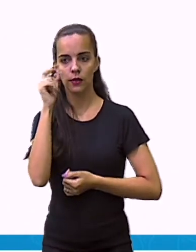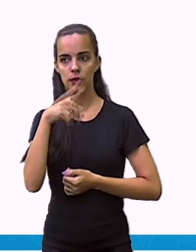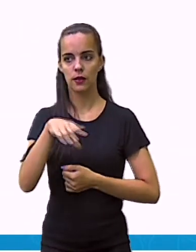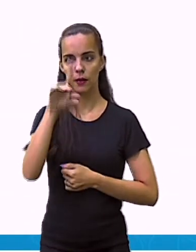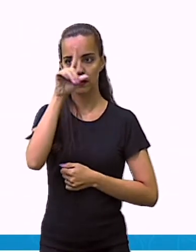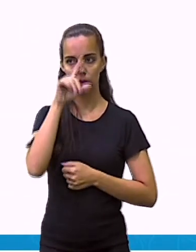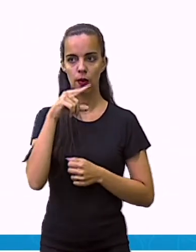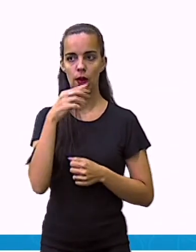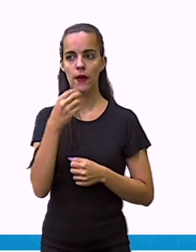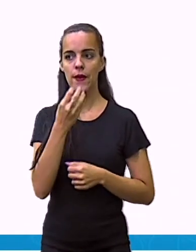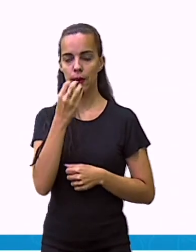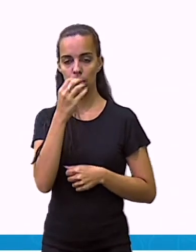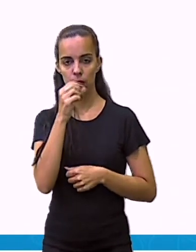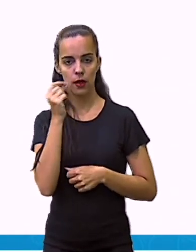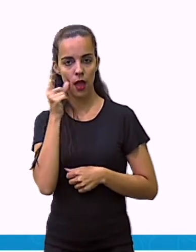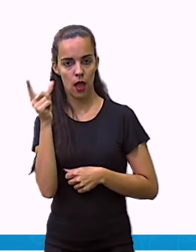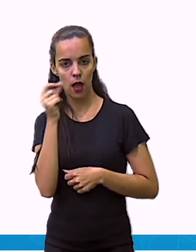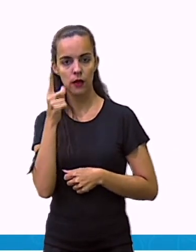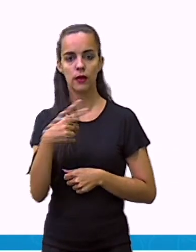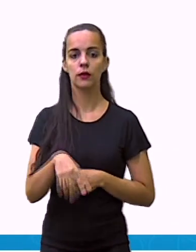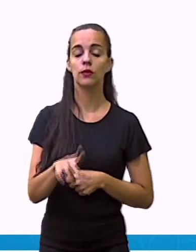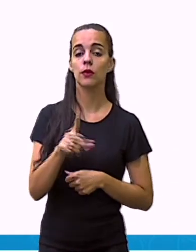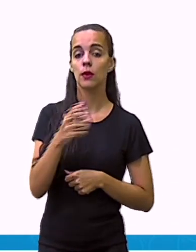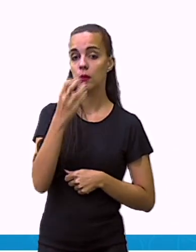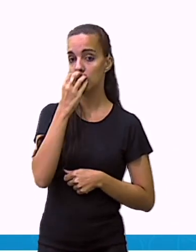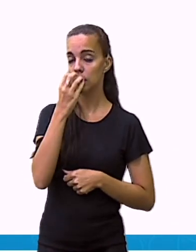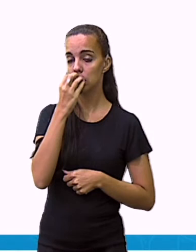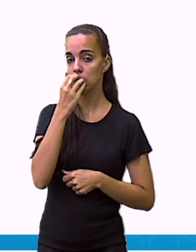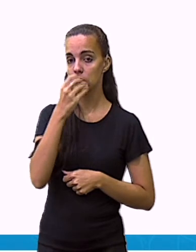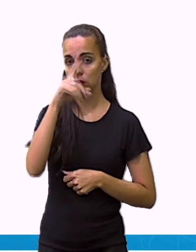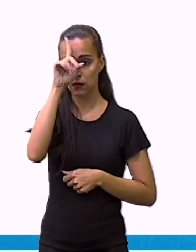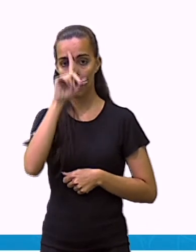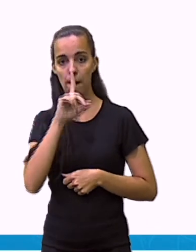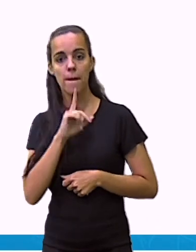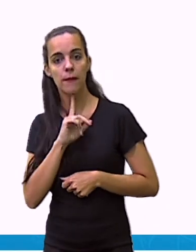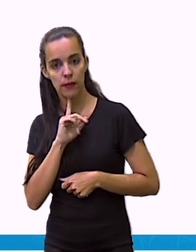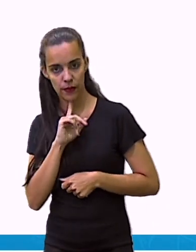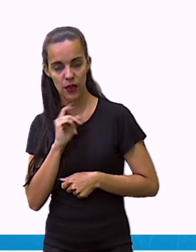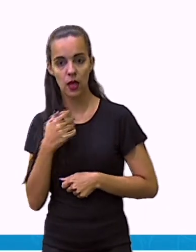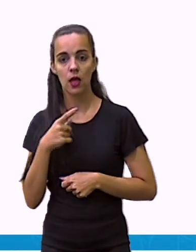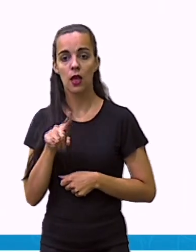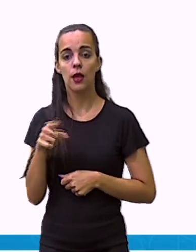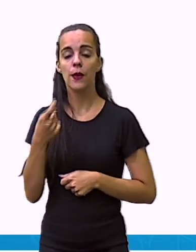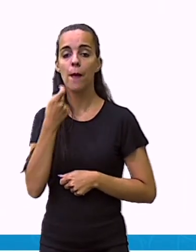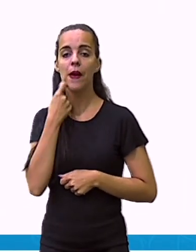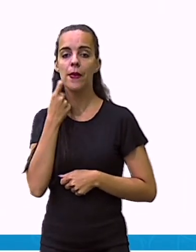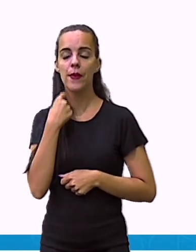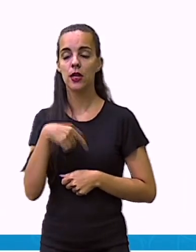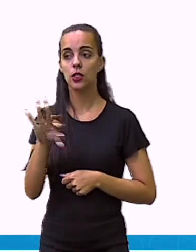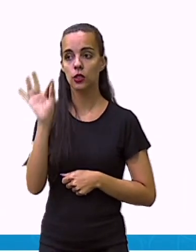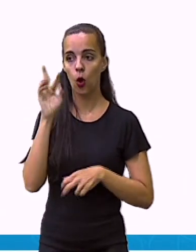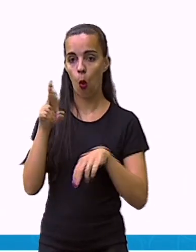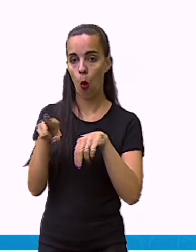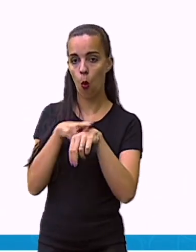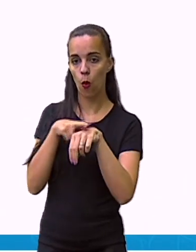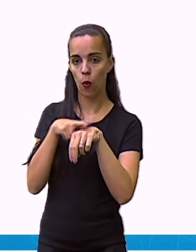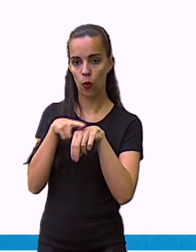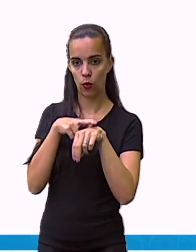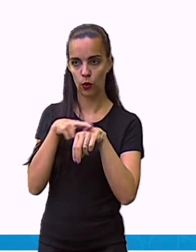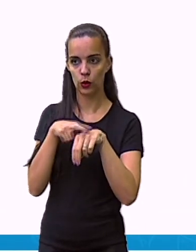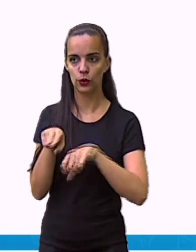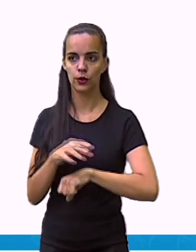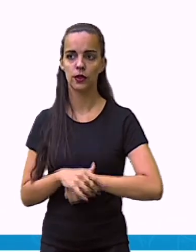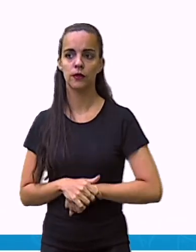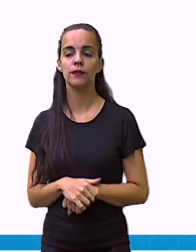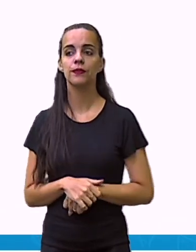para o cachorro a cor amarela, para o peixe a cor roxa. Certo?